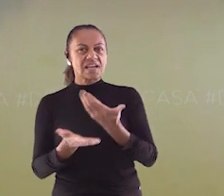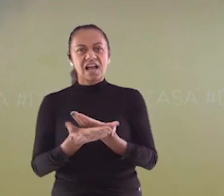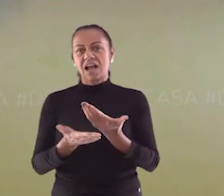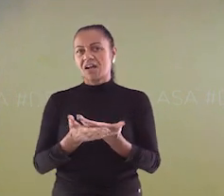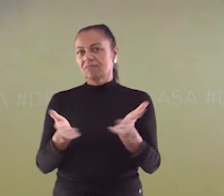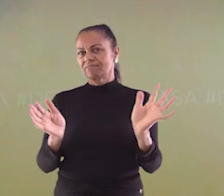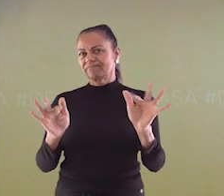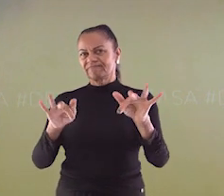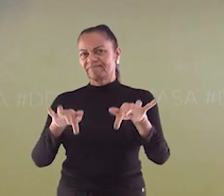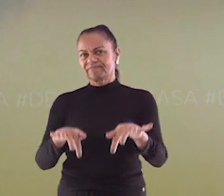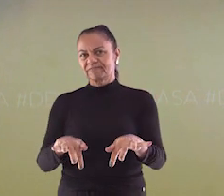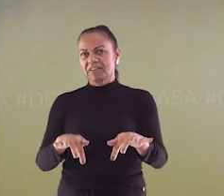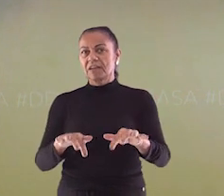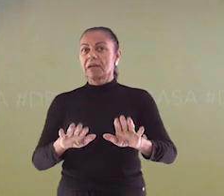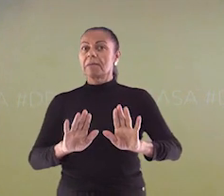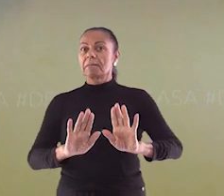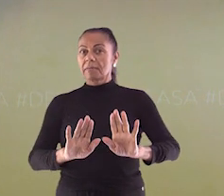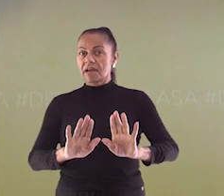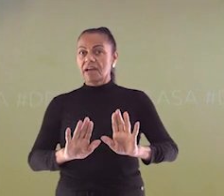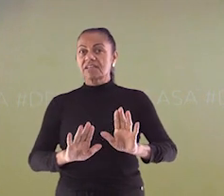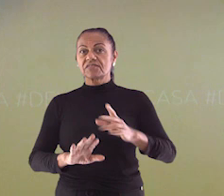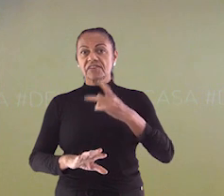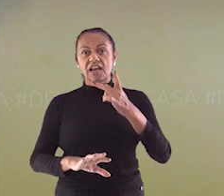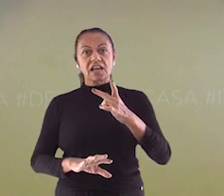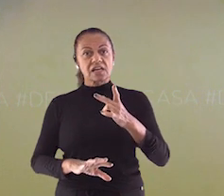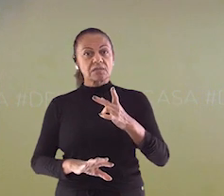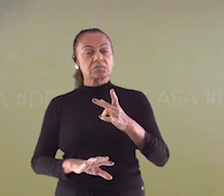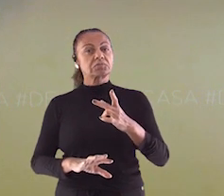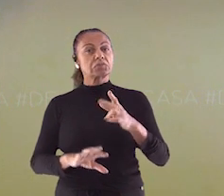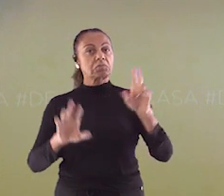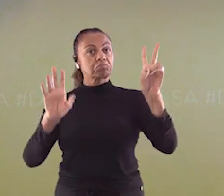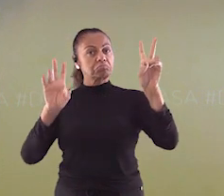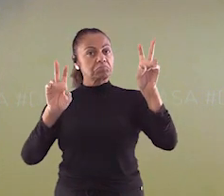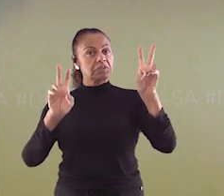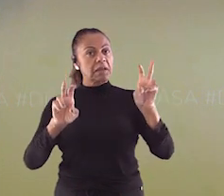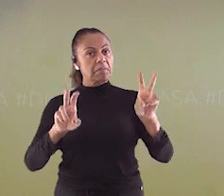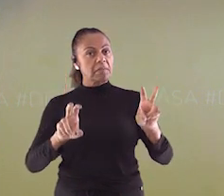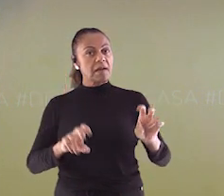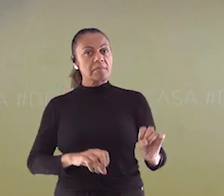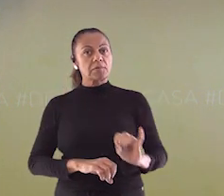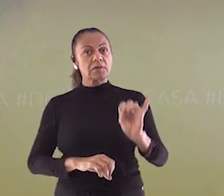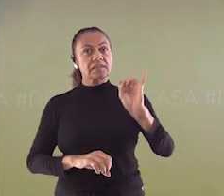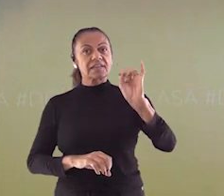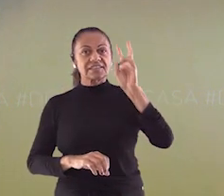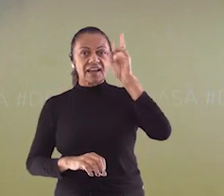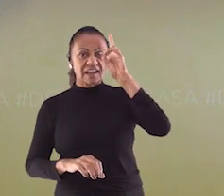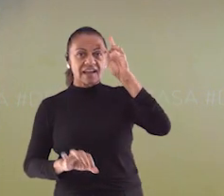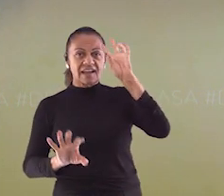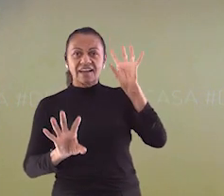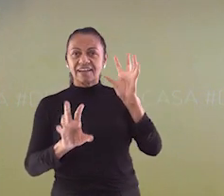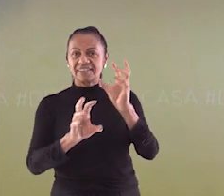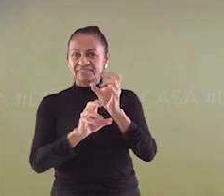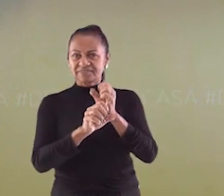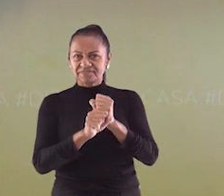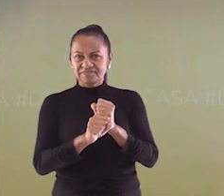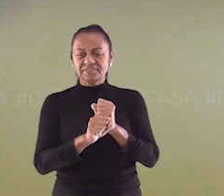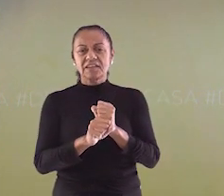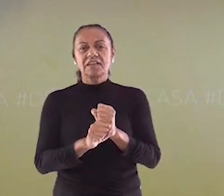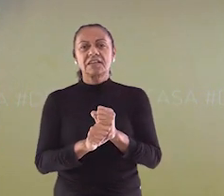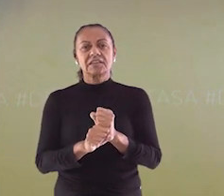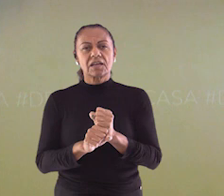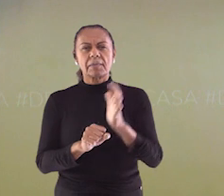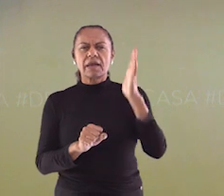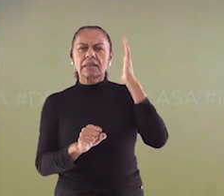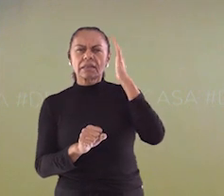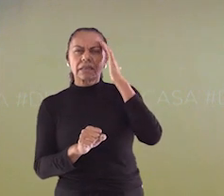Agora sim nossa aula está chegando ao fim. Mas como falamos de assuntos importantes, vamos relembrar rapidinho o que